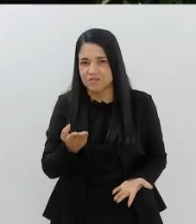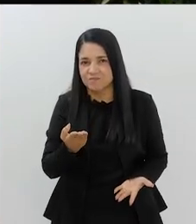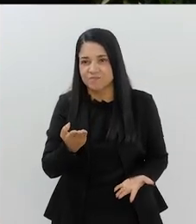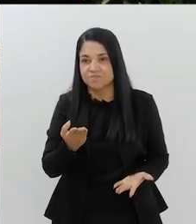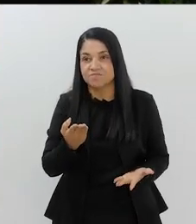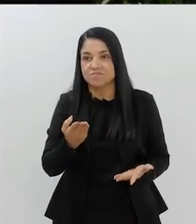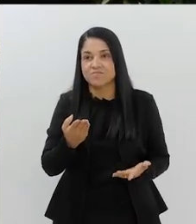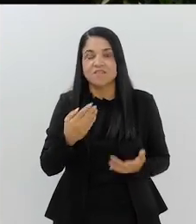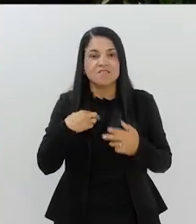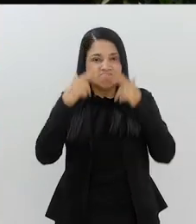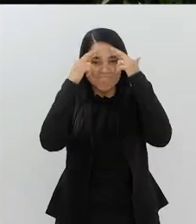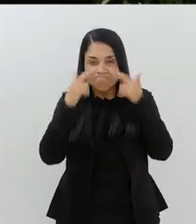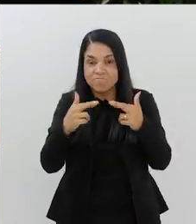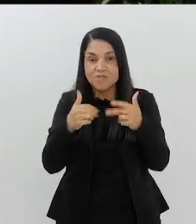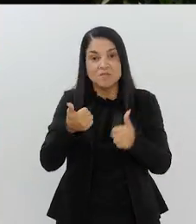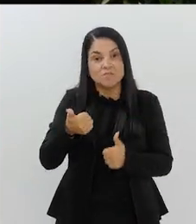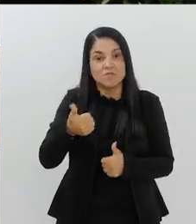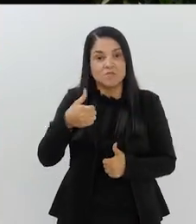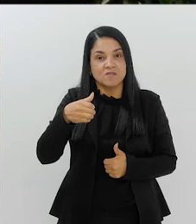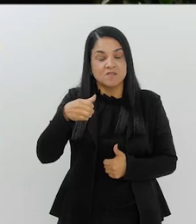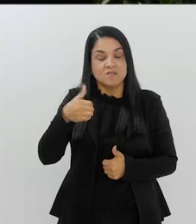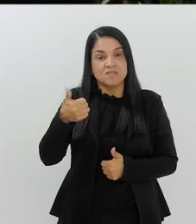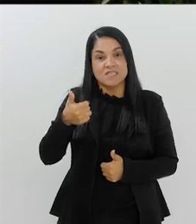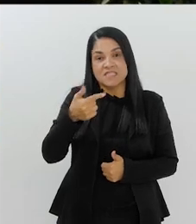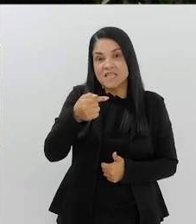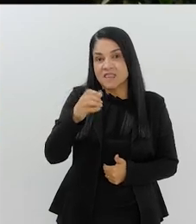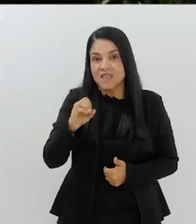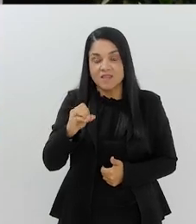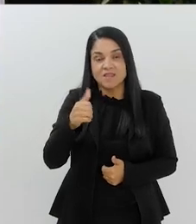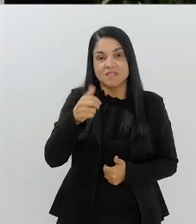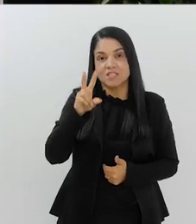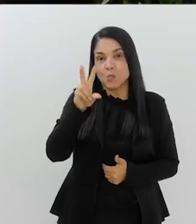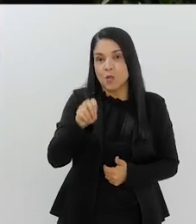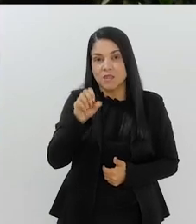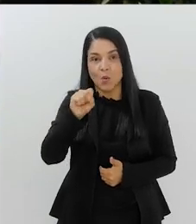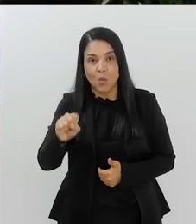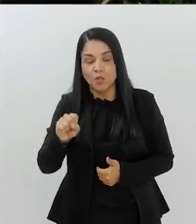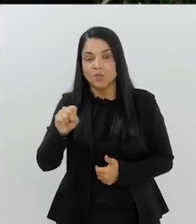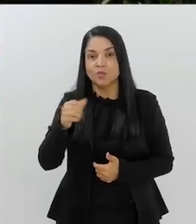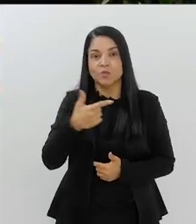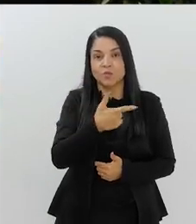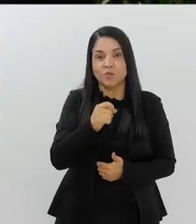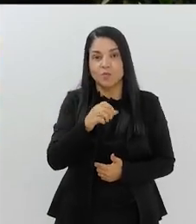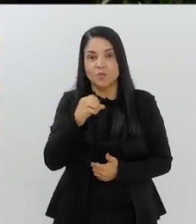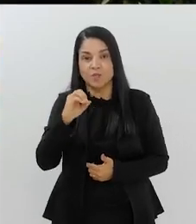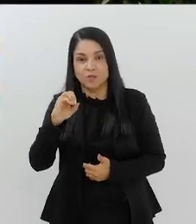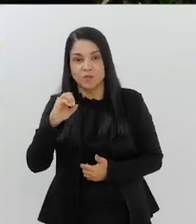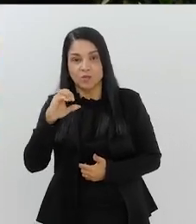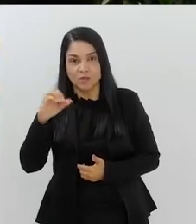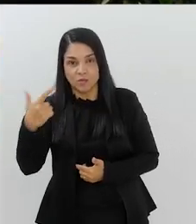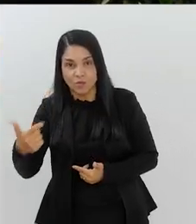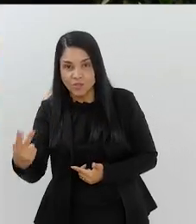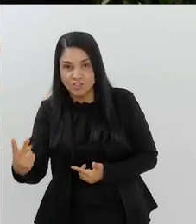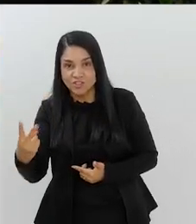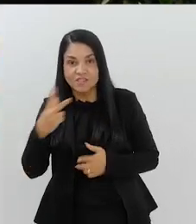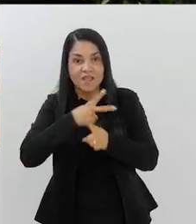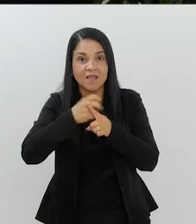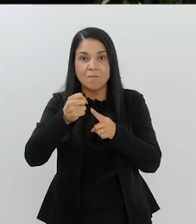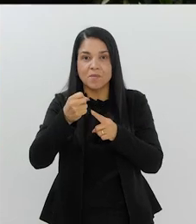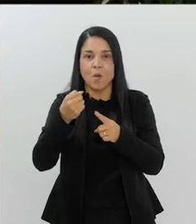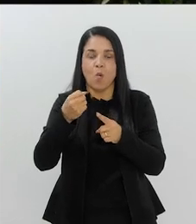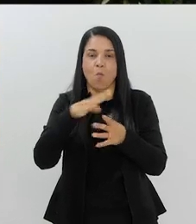todos aqueles que em 58, 62, 70, 94 e em 2002 foram campeões do mundo.